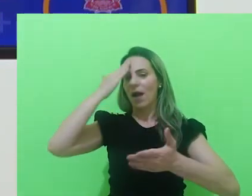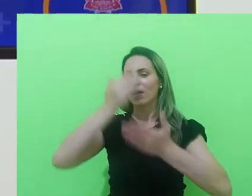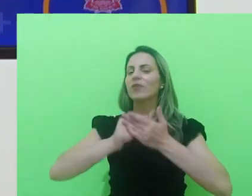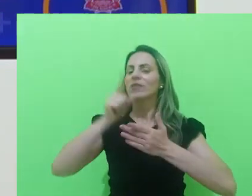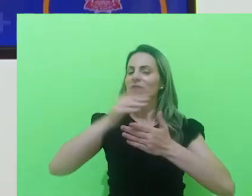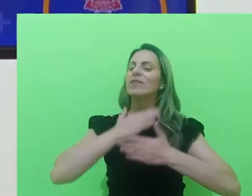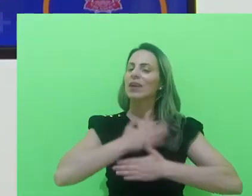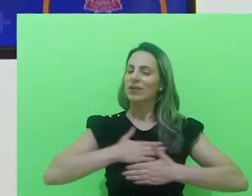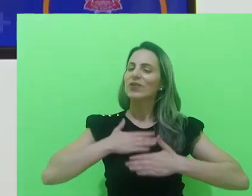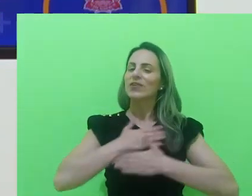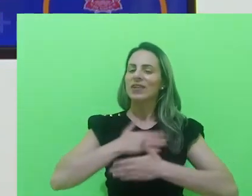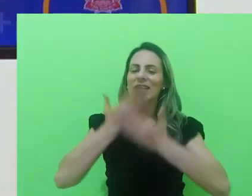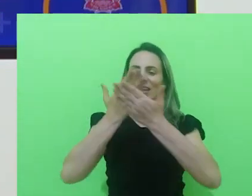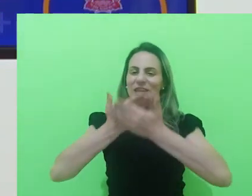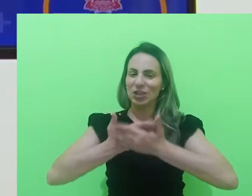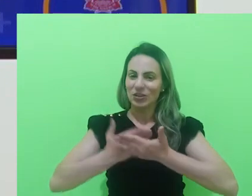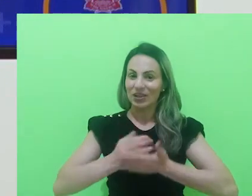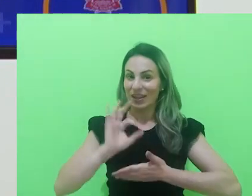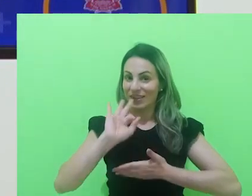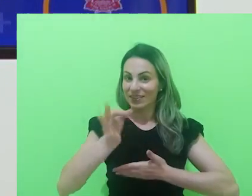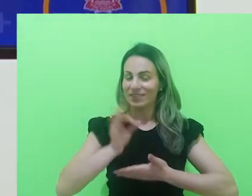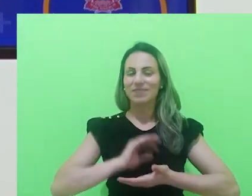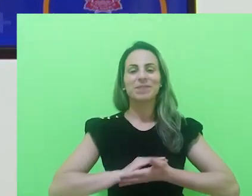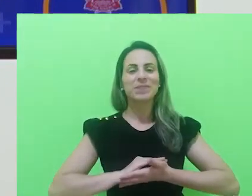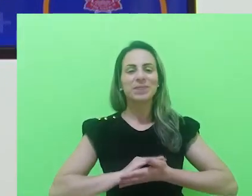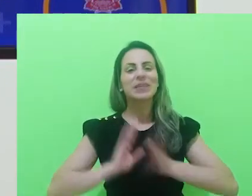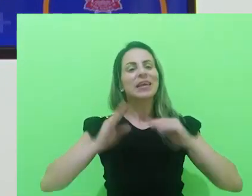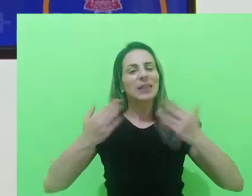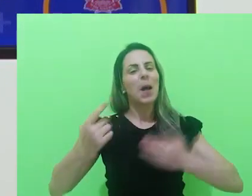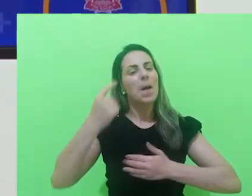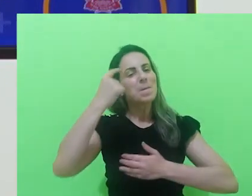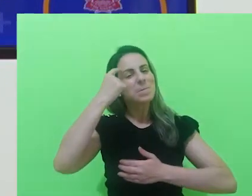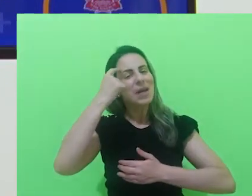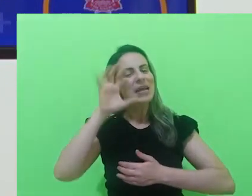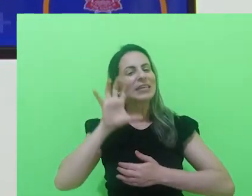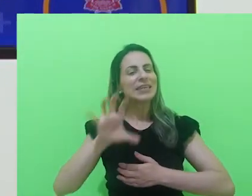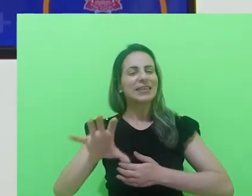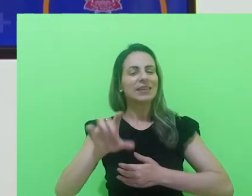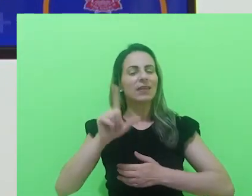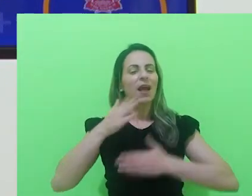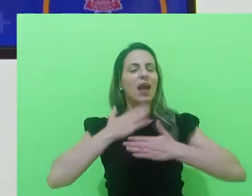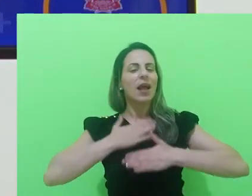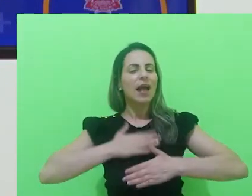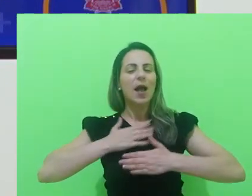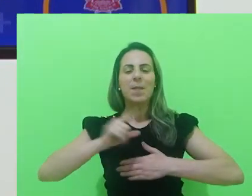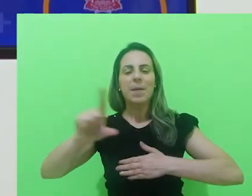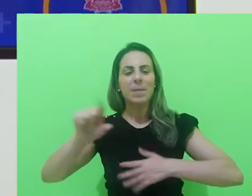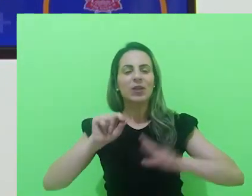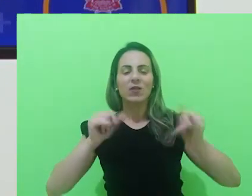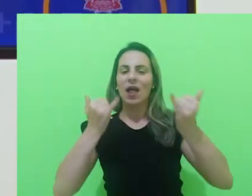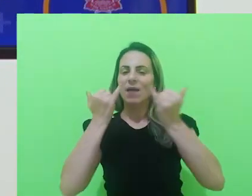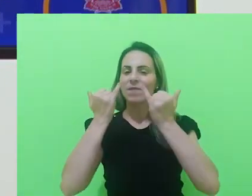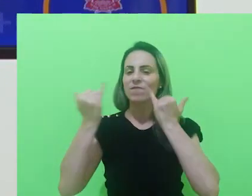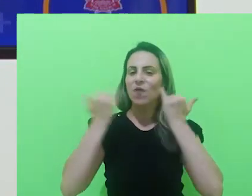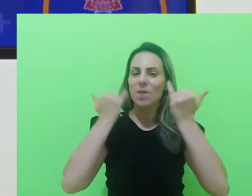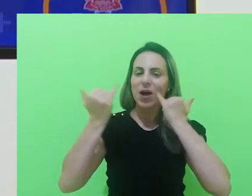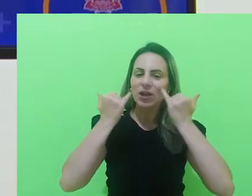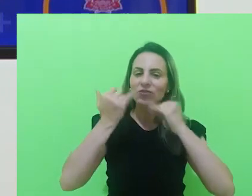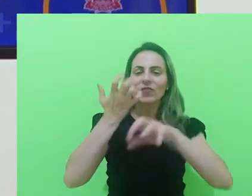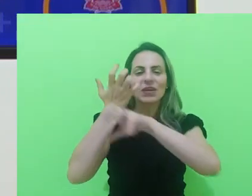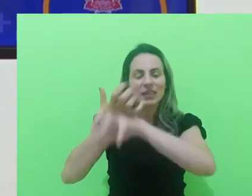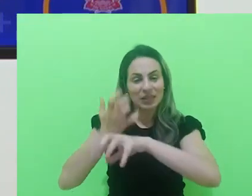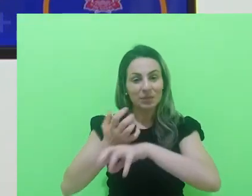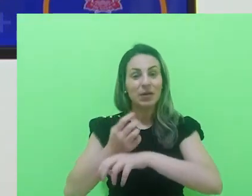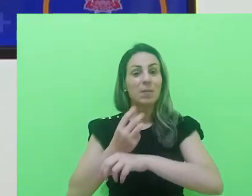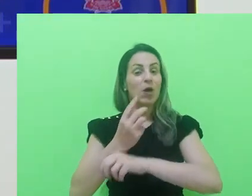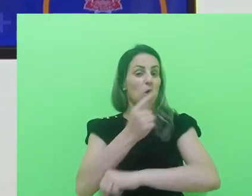ficar muito mais agradável para você estudar, certo? Então, pense nisso. Tenha tranquilidade na escolha do seu itinerário para que você, ao final